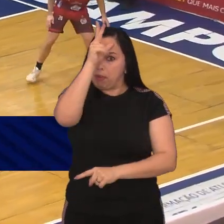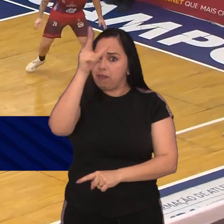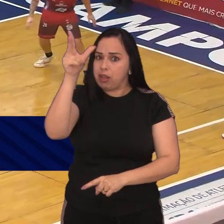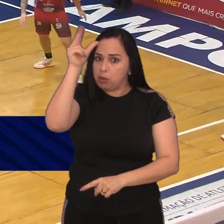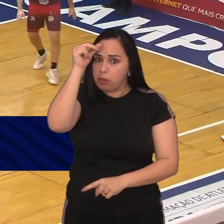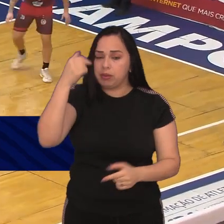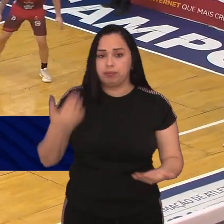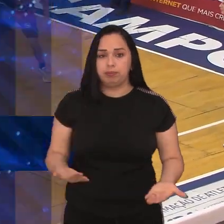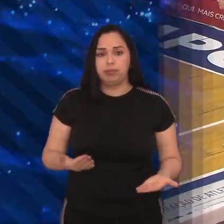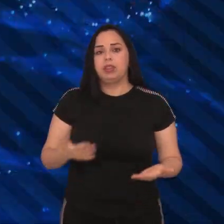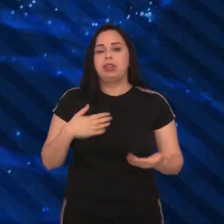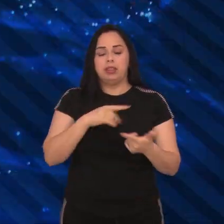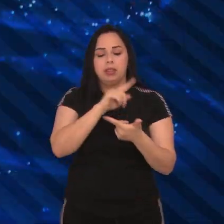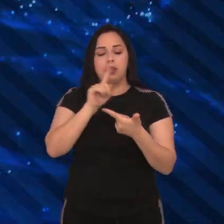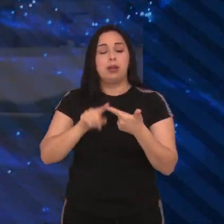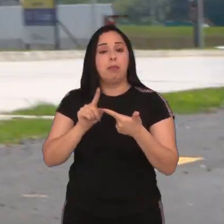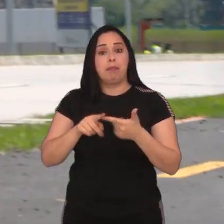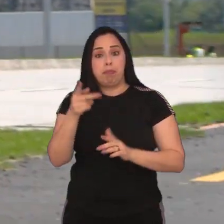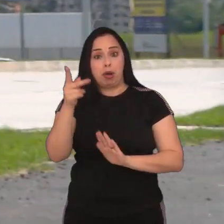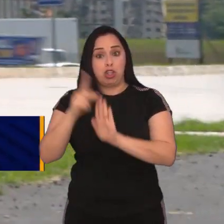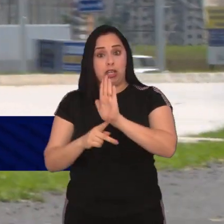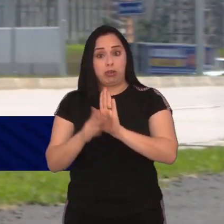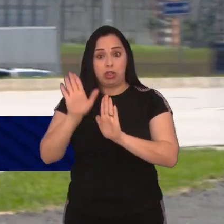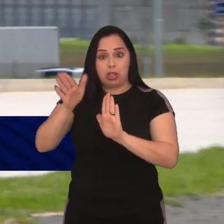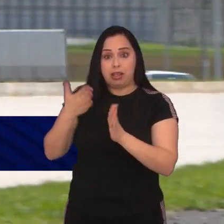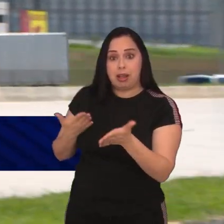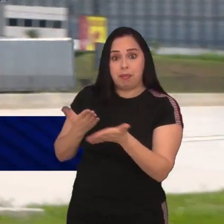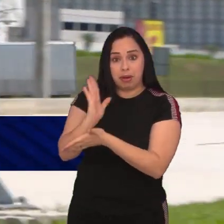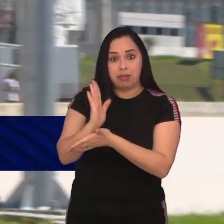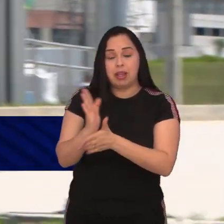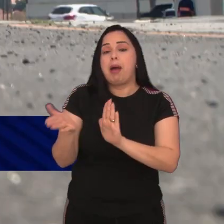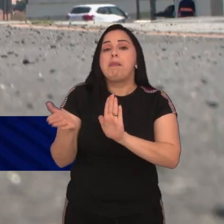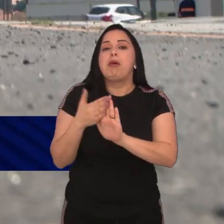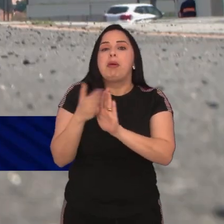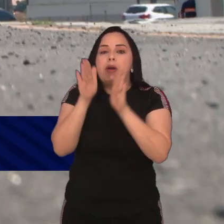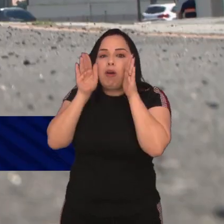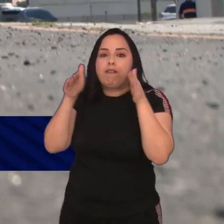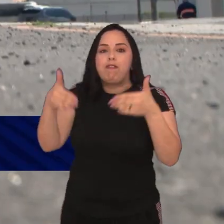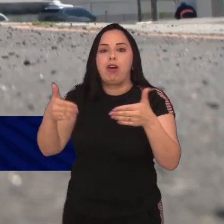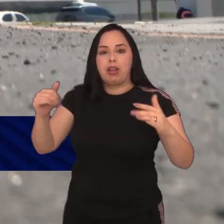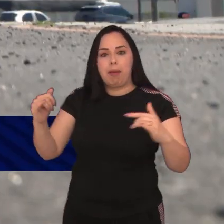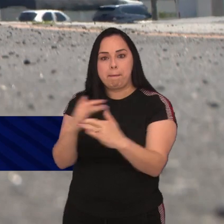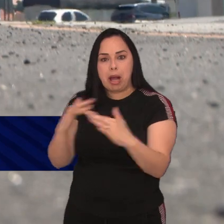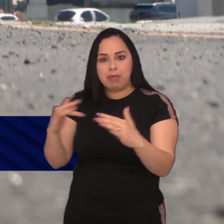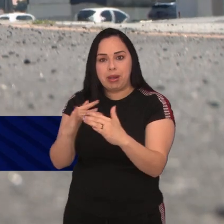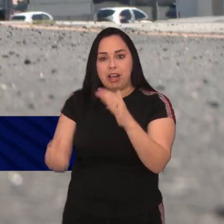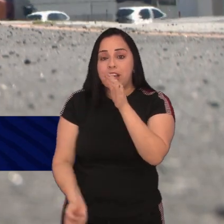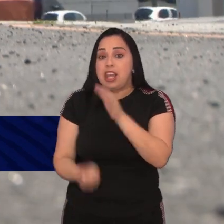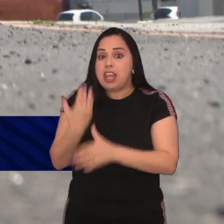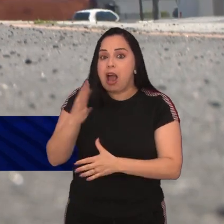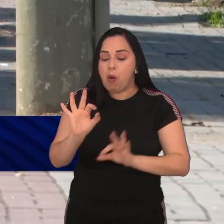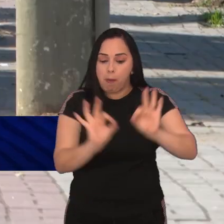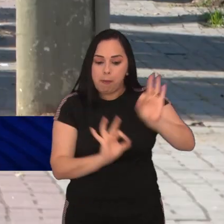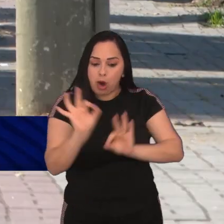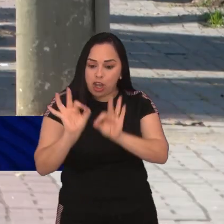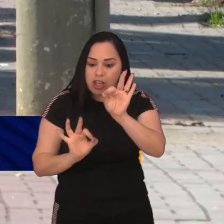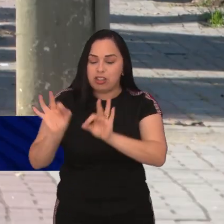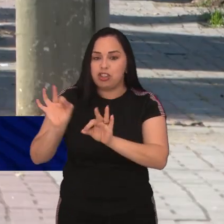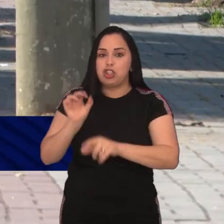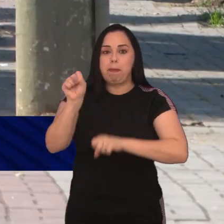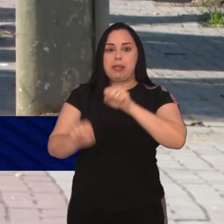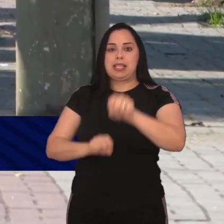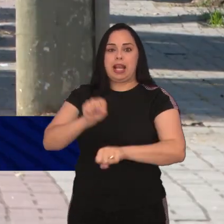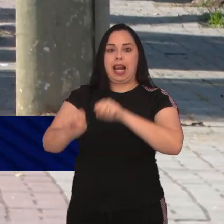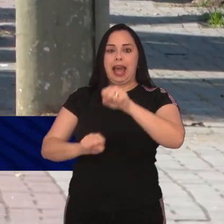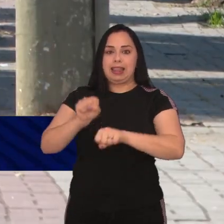dos campeonatos municipais. Ainda falando de projetos aprovados, outra proposta com foco na mobilidade vai criar um